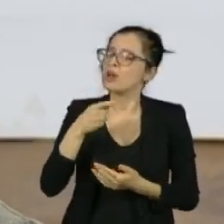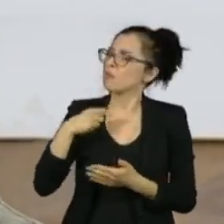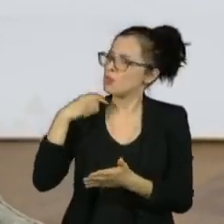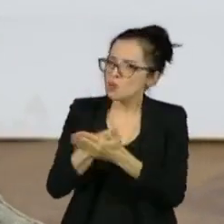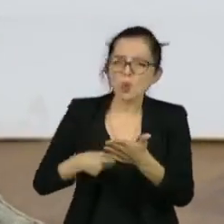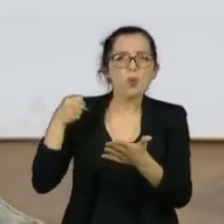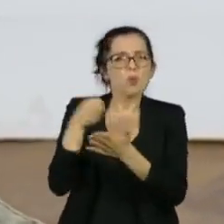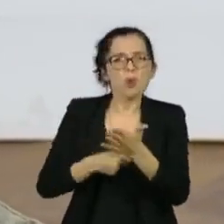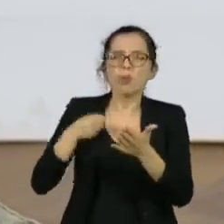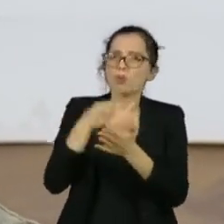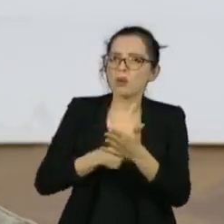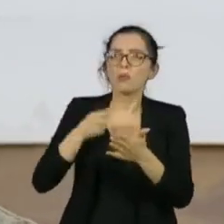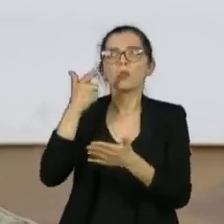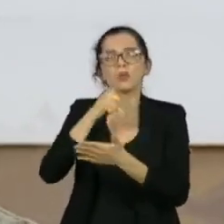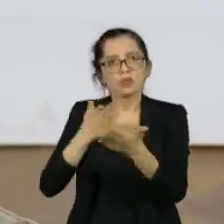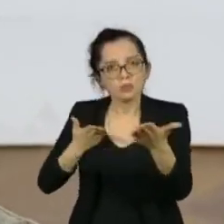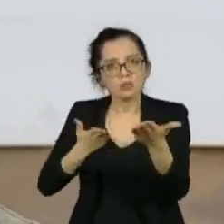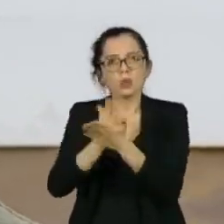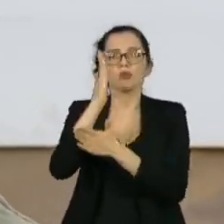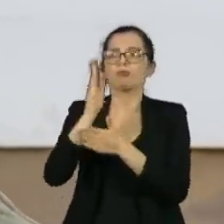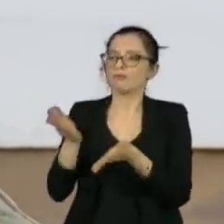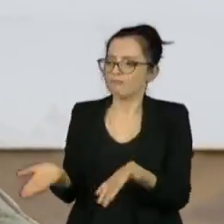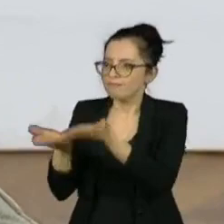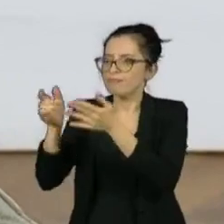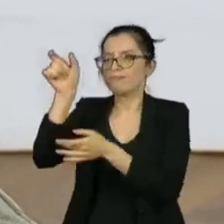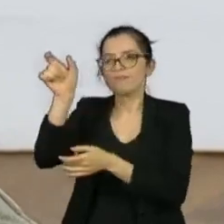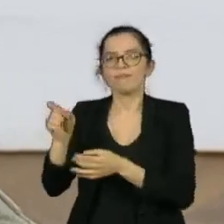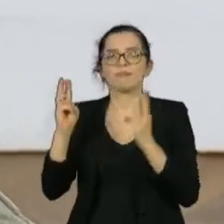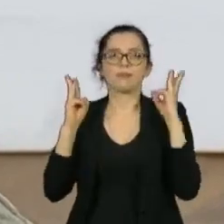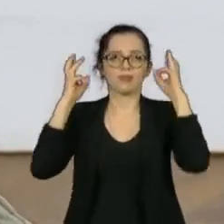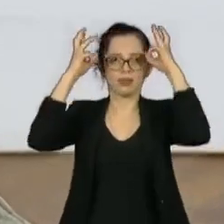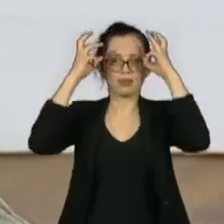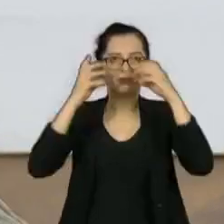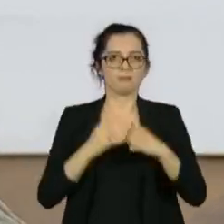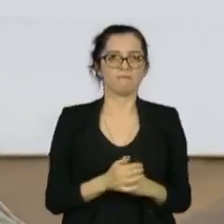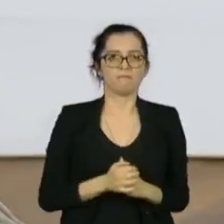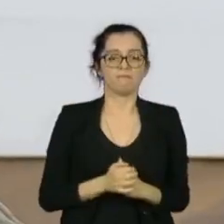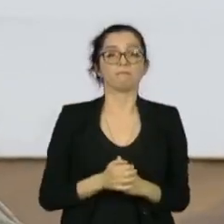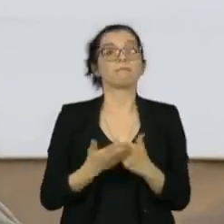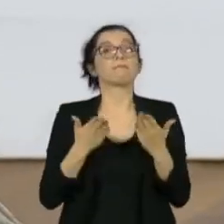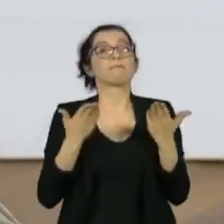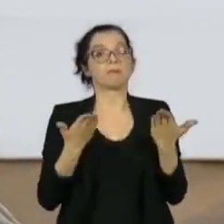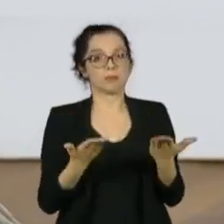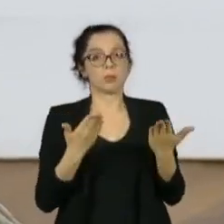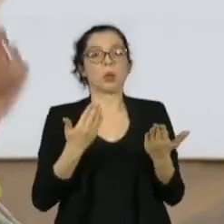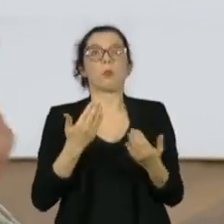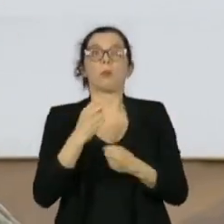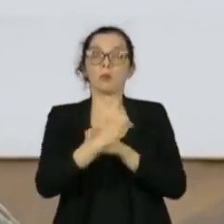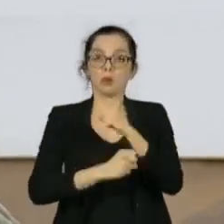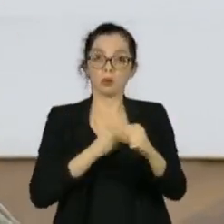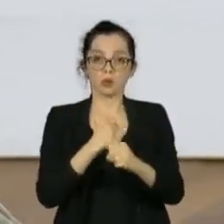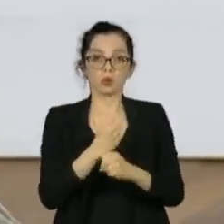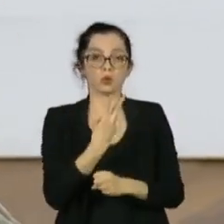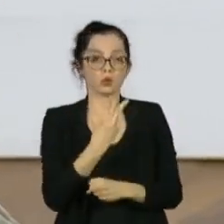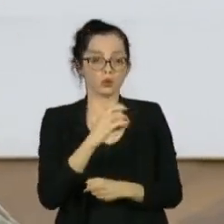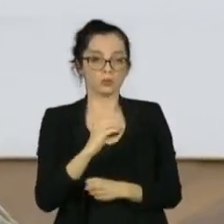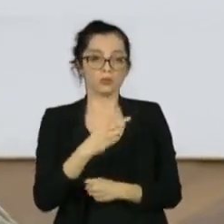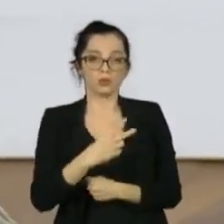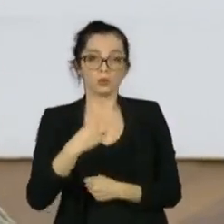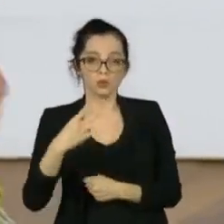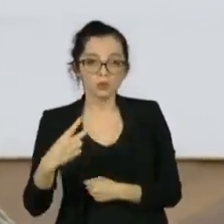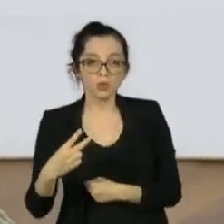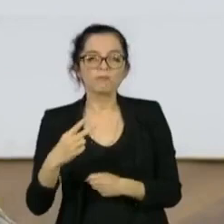Eu espero muito, Preto, muito mesmo, que a gente consiga ter uma agenda em 2022, não só para cumprir número.